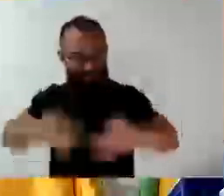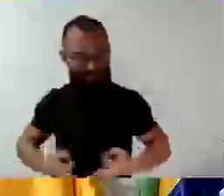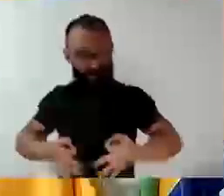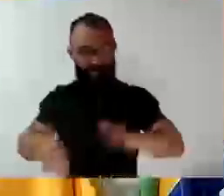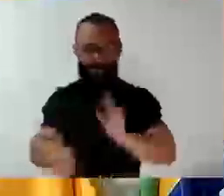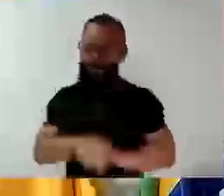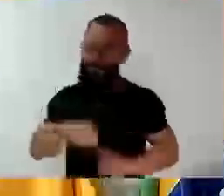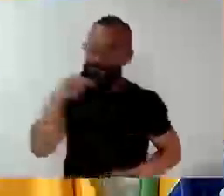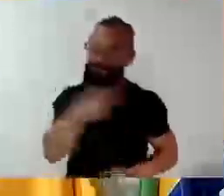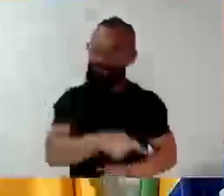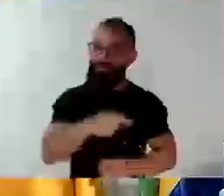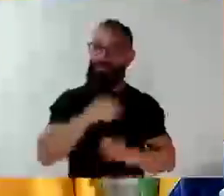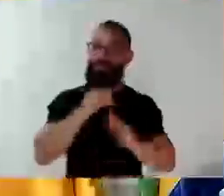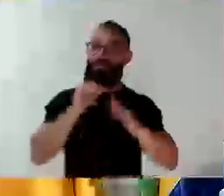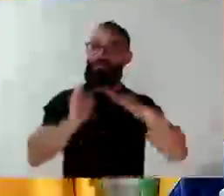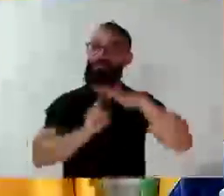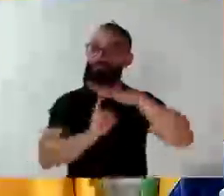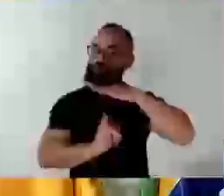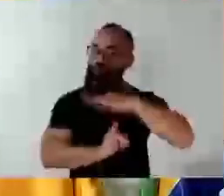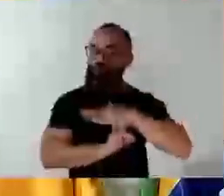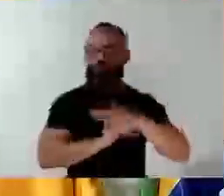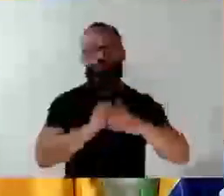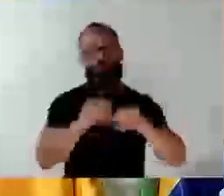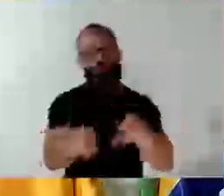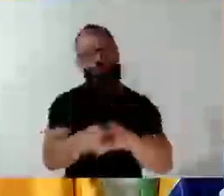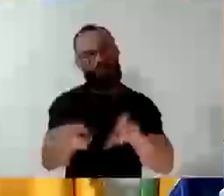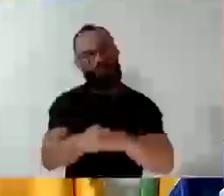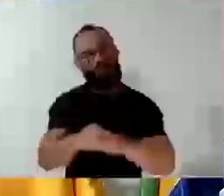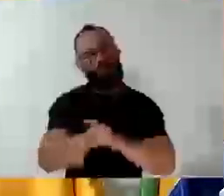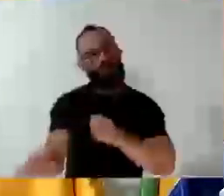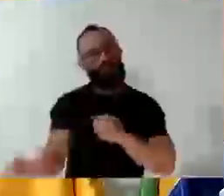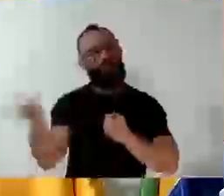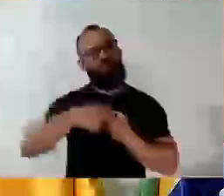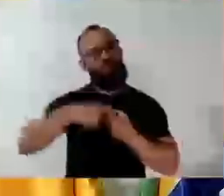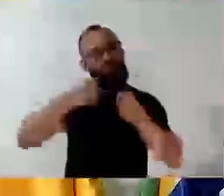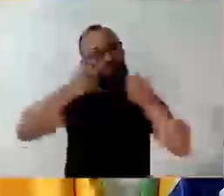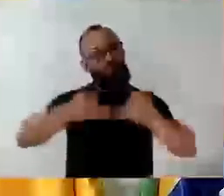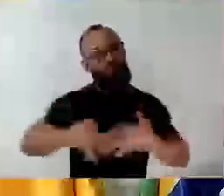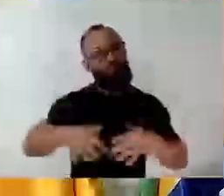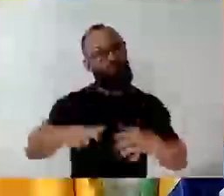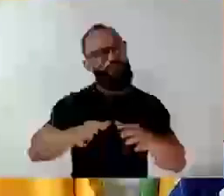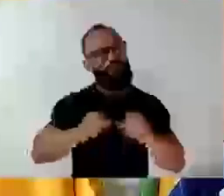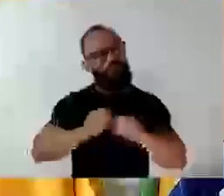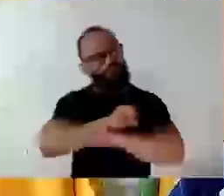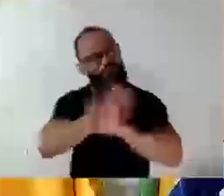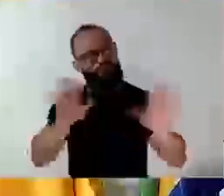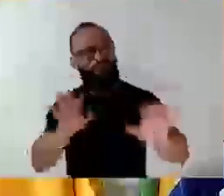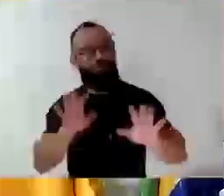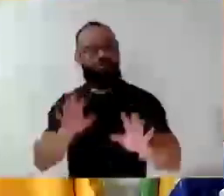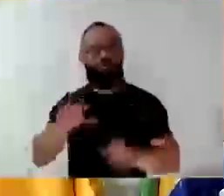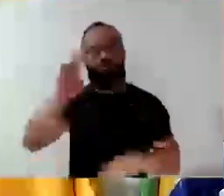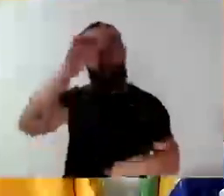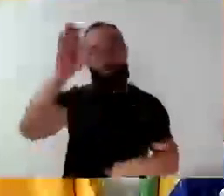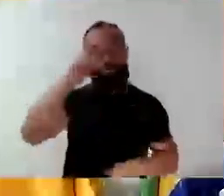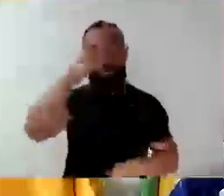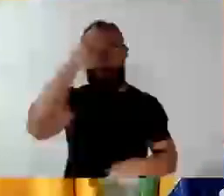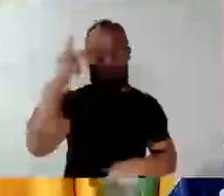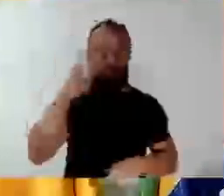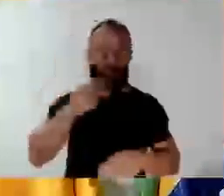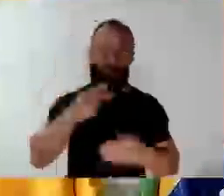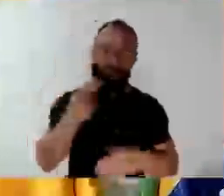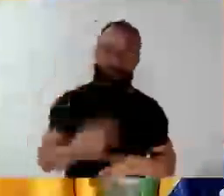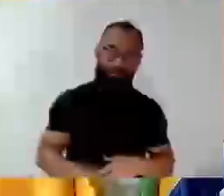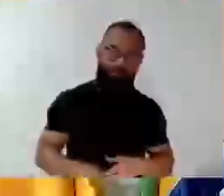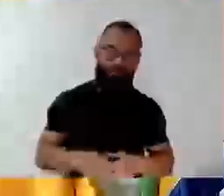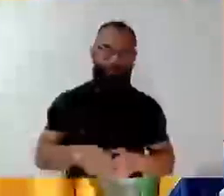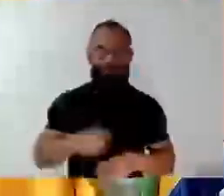E um retorno para a gente e, principalmente, para os munícipes. Queria falar também da coleta de